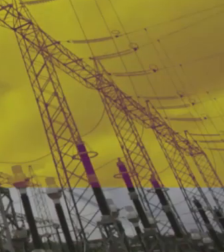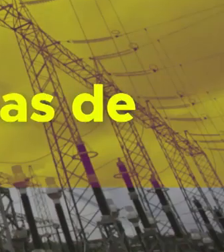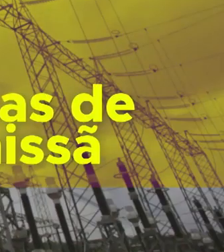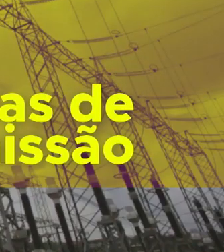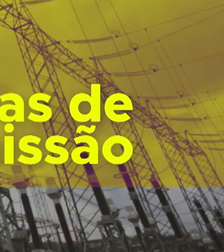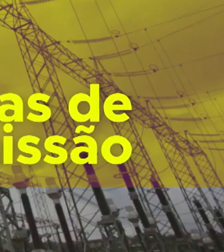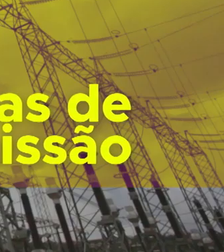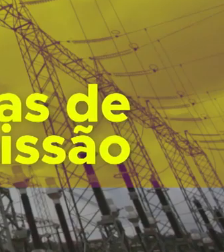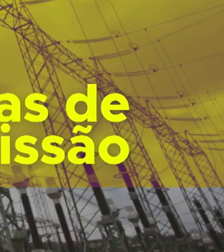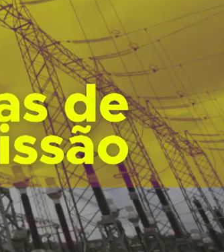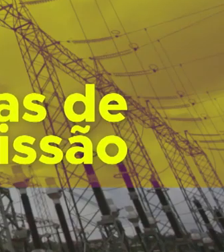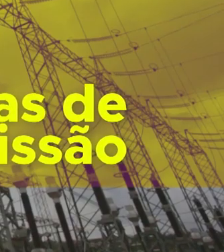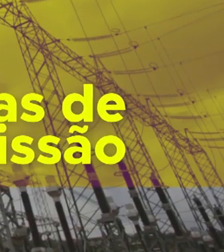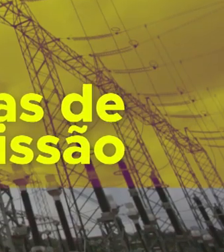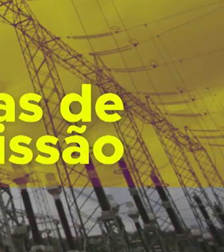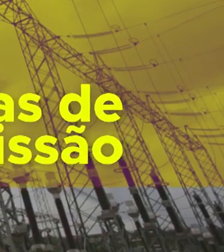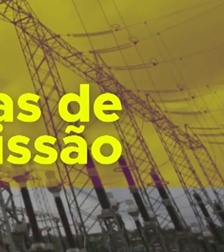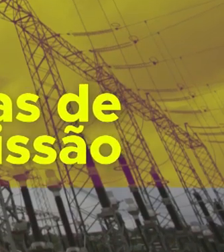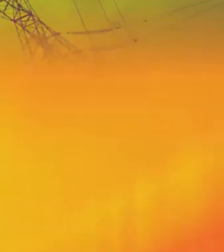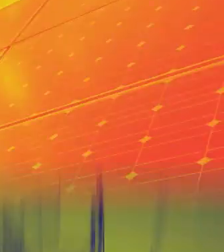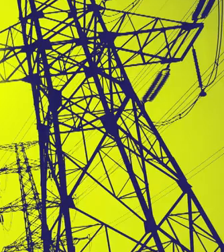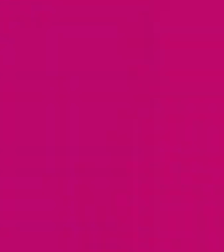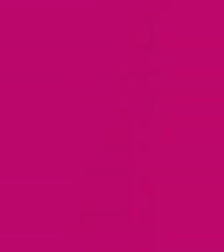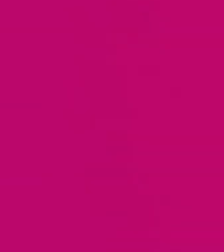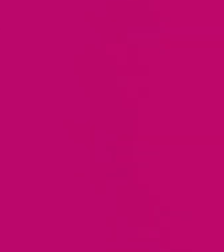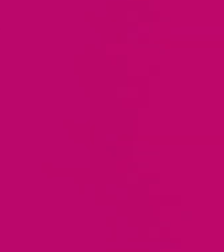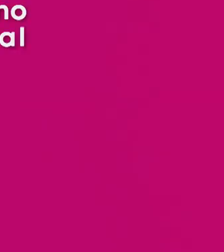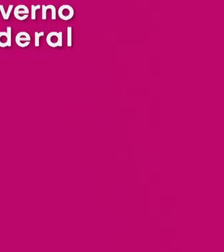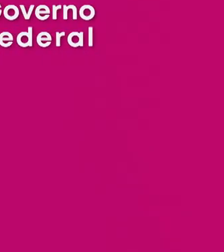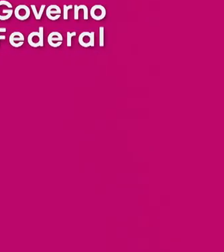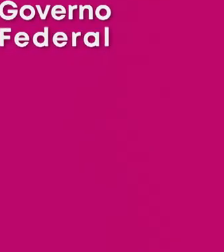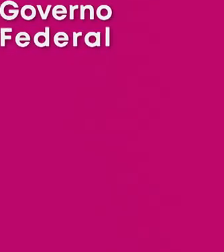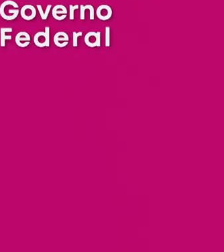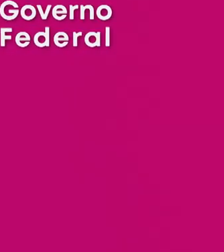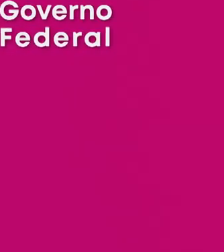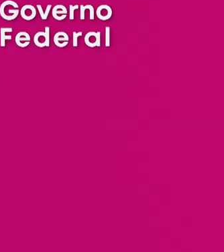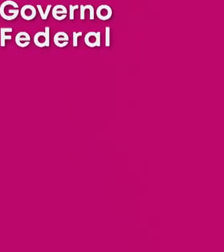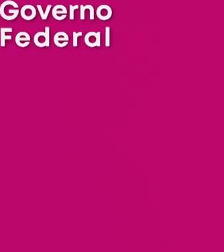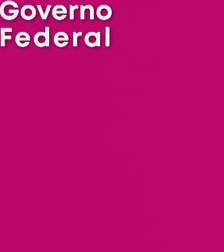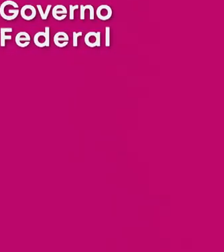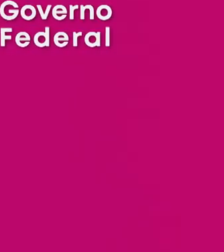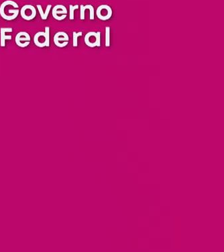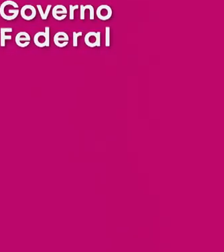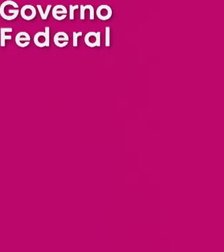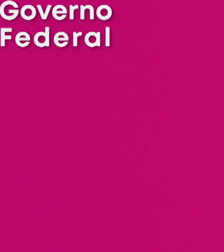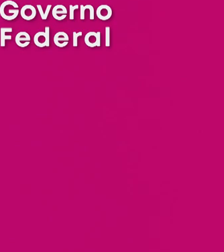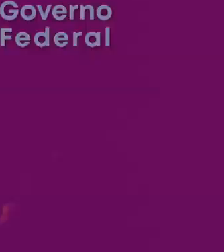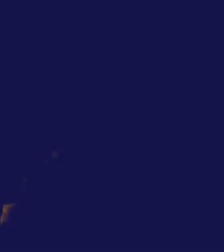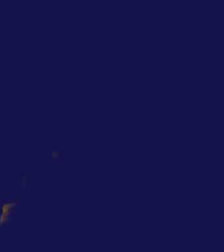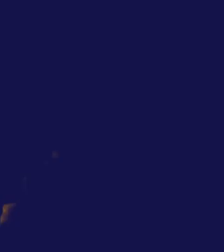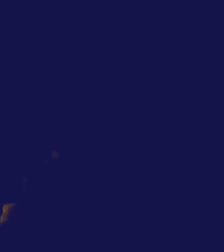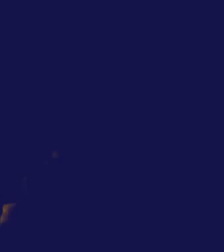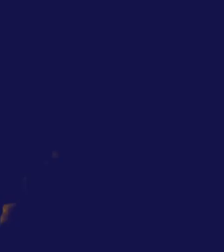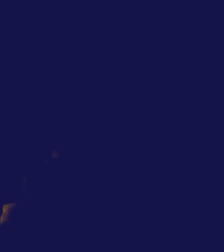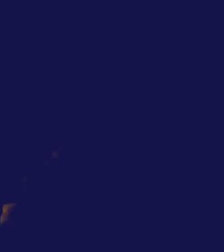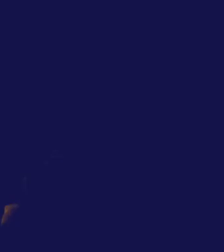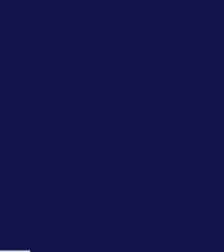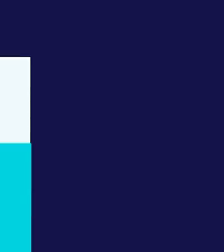transmissão. As políticas públicas que investem em fontes renováveis de energia, você acompanha aqui na NBL.